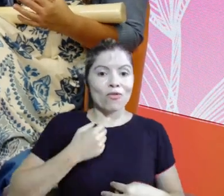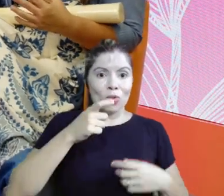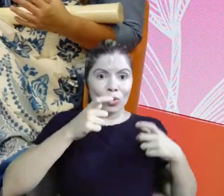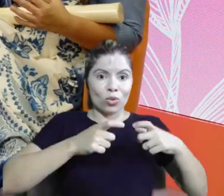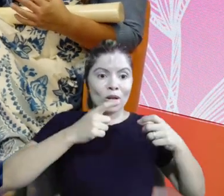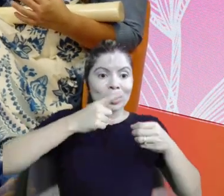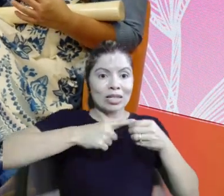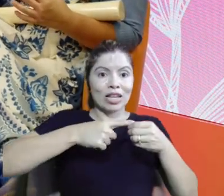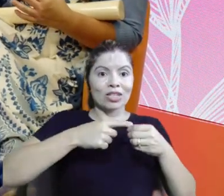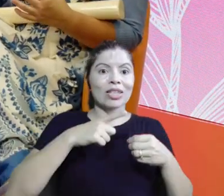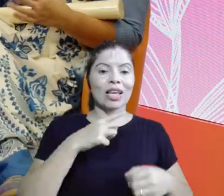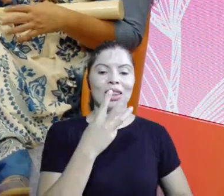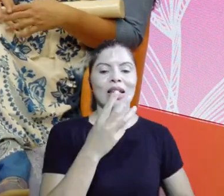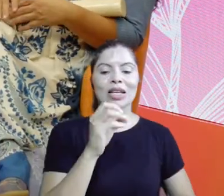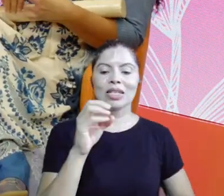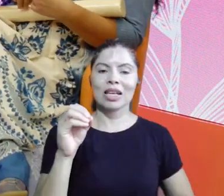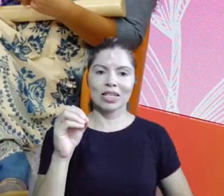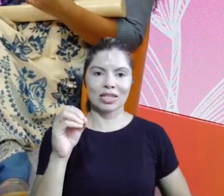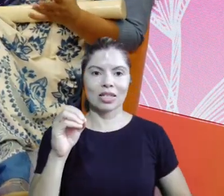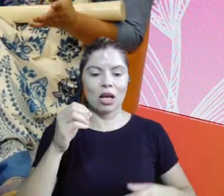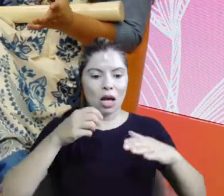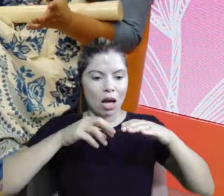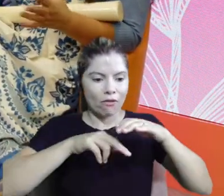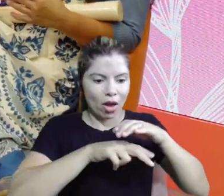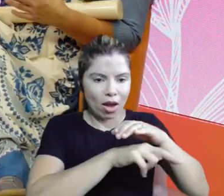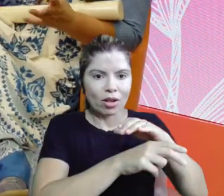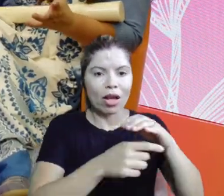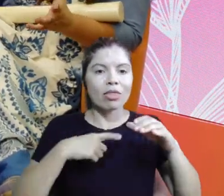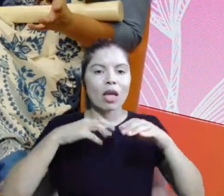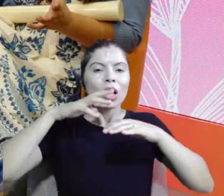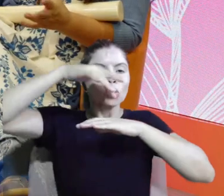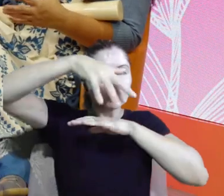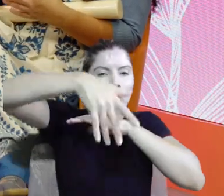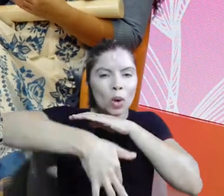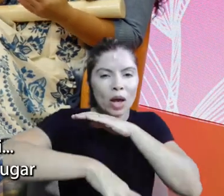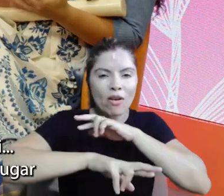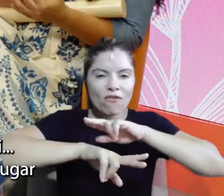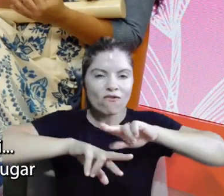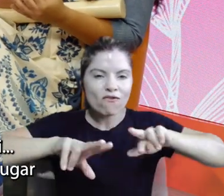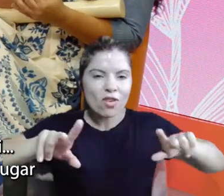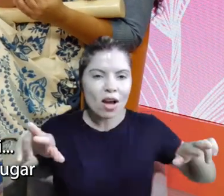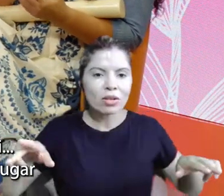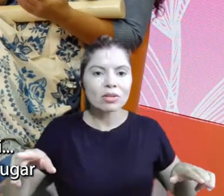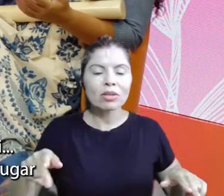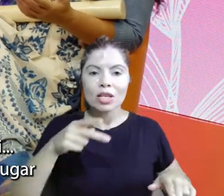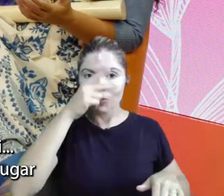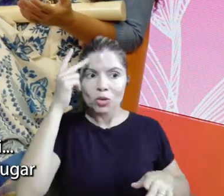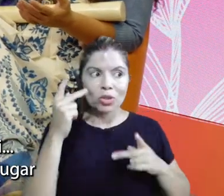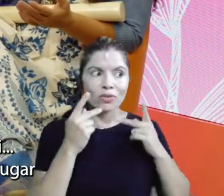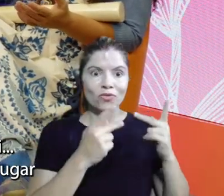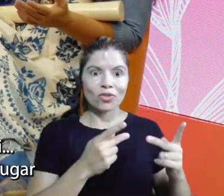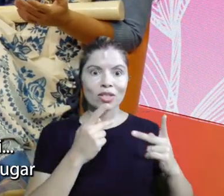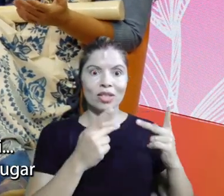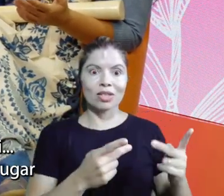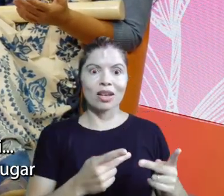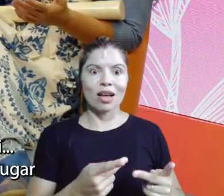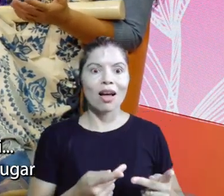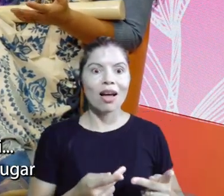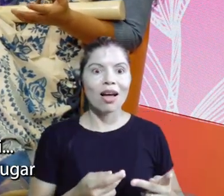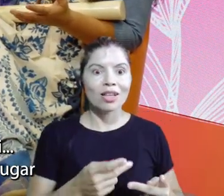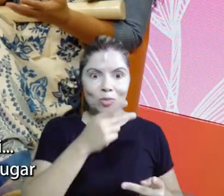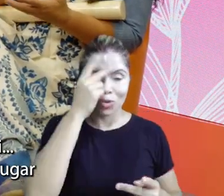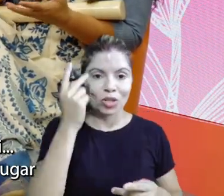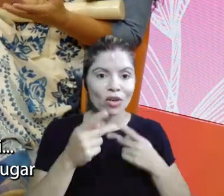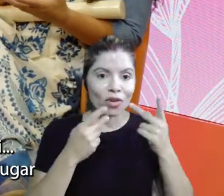tem 300 cavernas ali em Poranga, tem cachoeira, um monte, rodo, e as pessoas vão lá e falam assim, aqui foi, vários